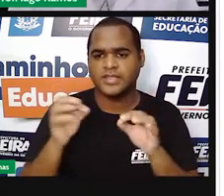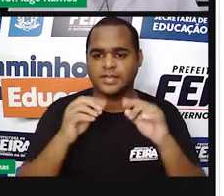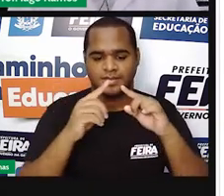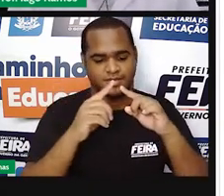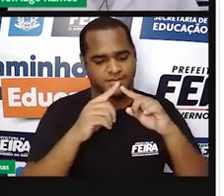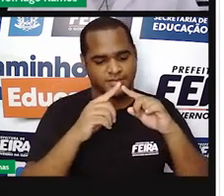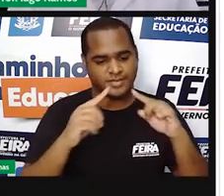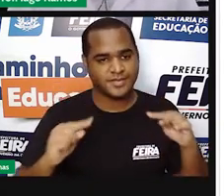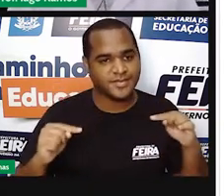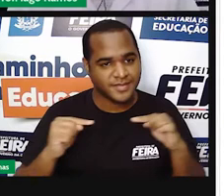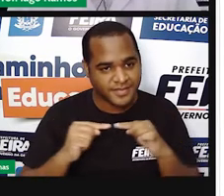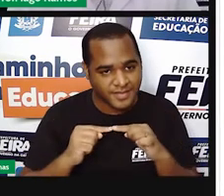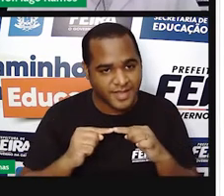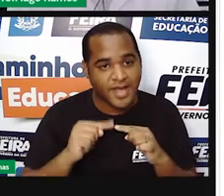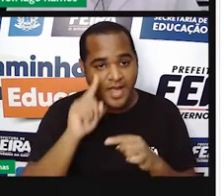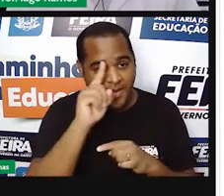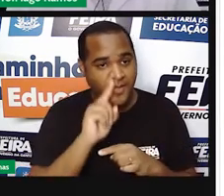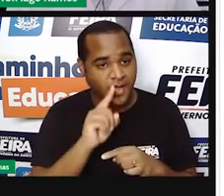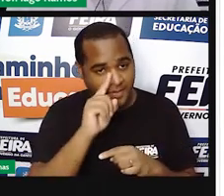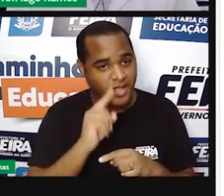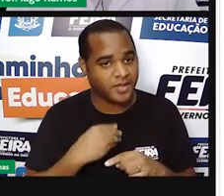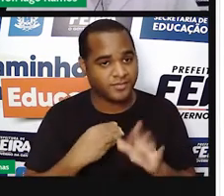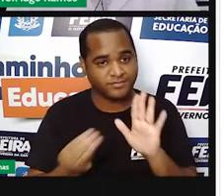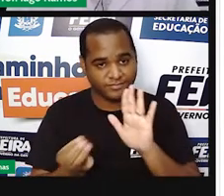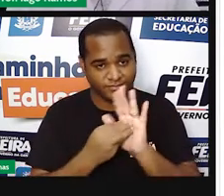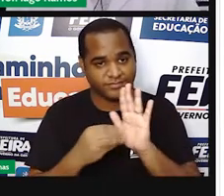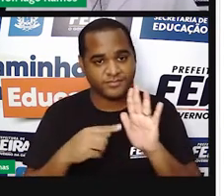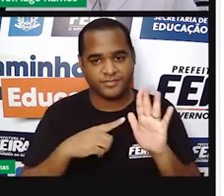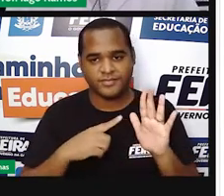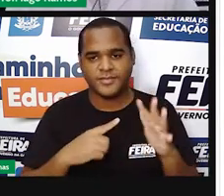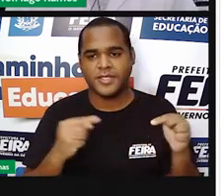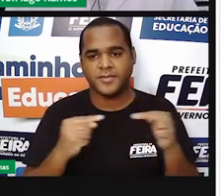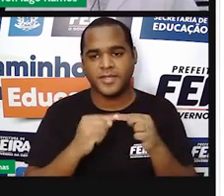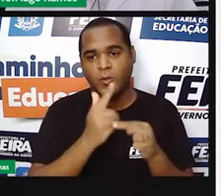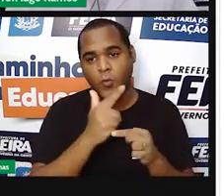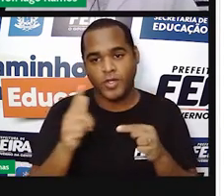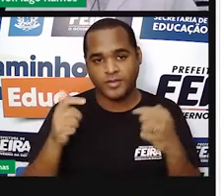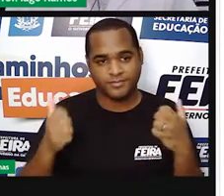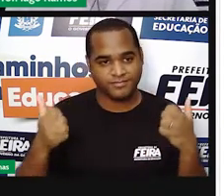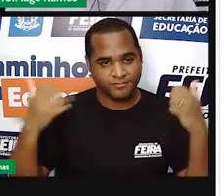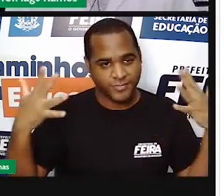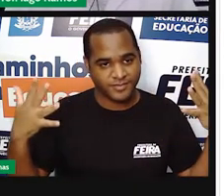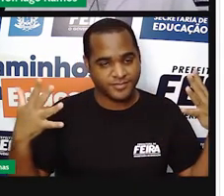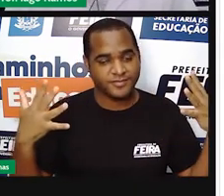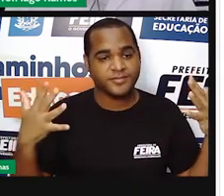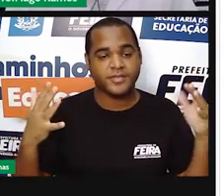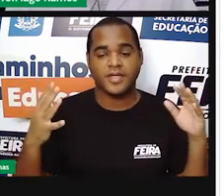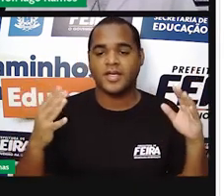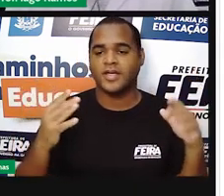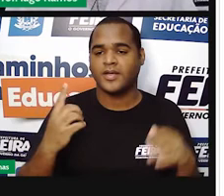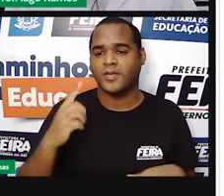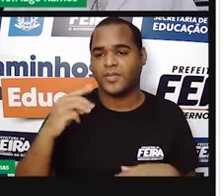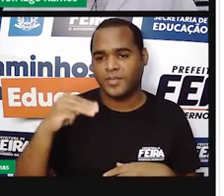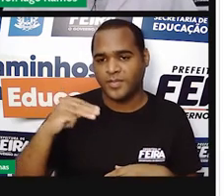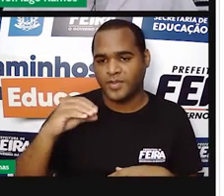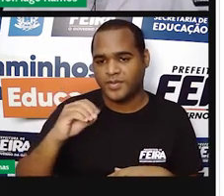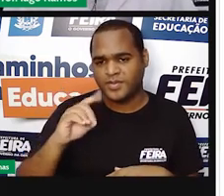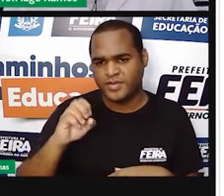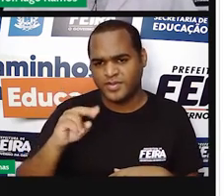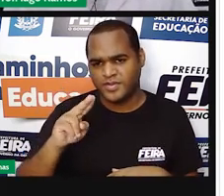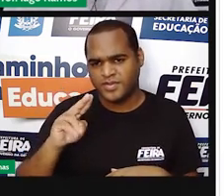de amarelo na nossa bandeira, ao quadro externo será de 1 módulo e 7 décimos.